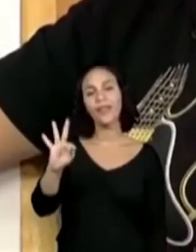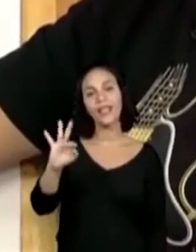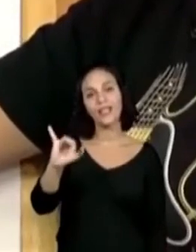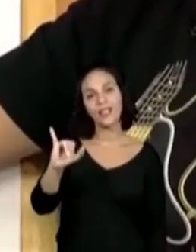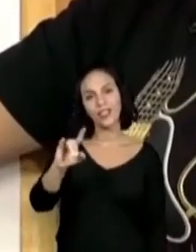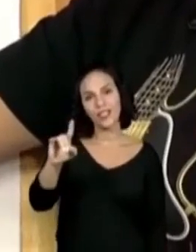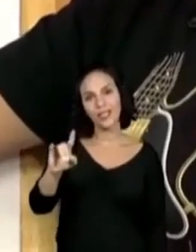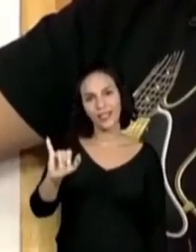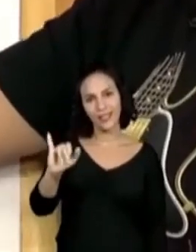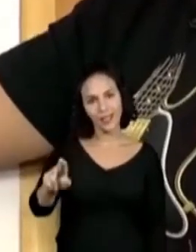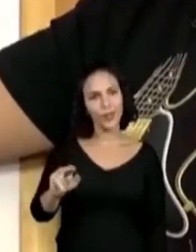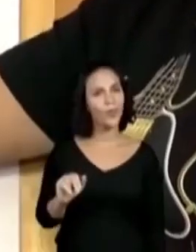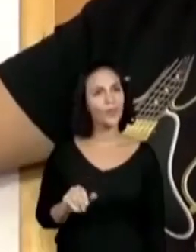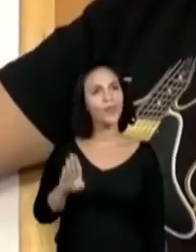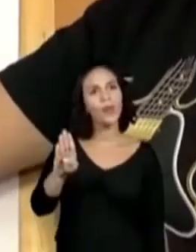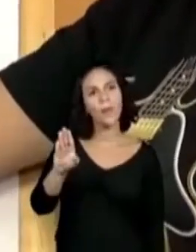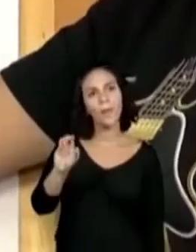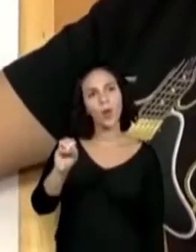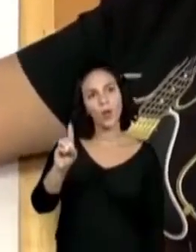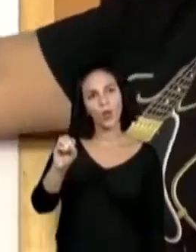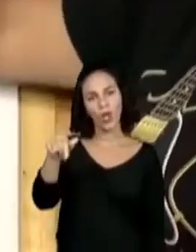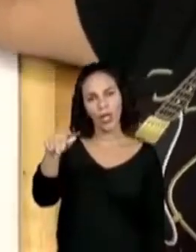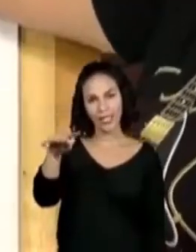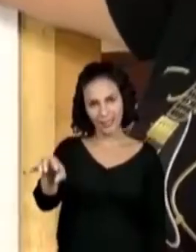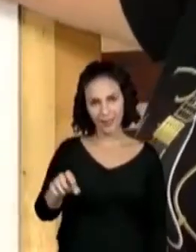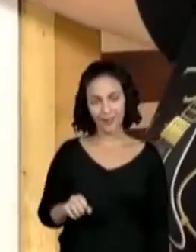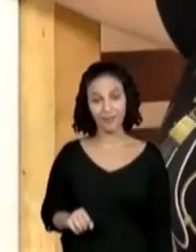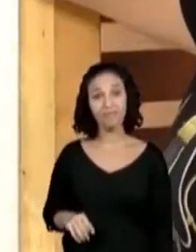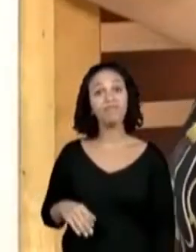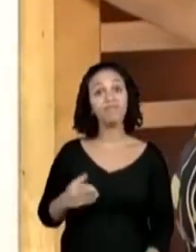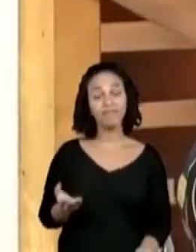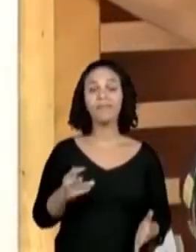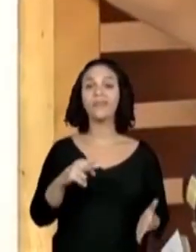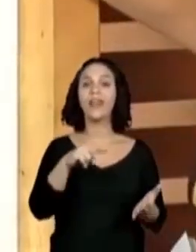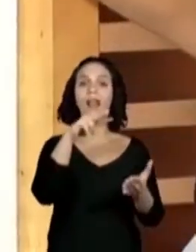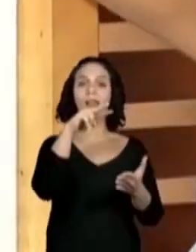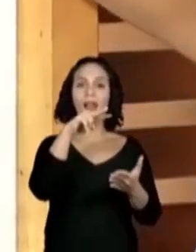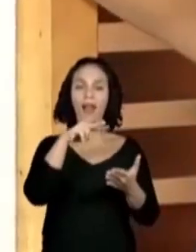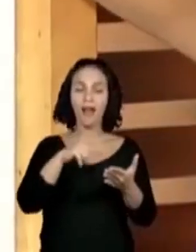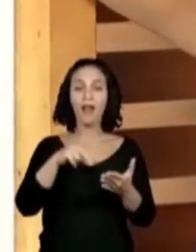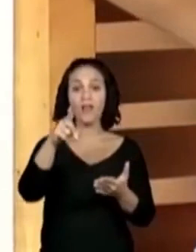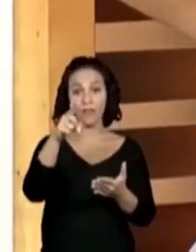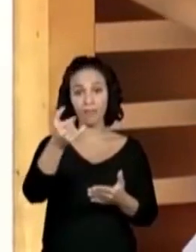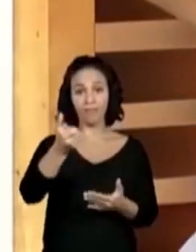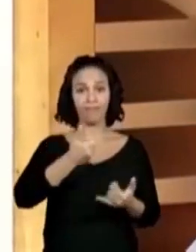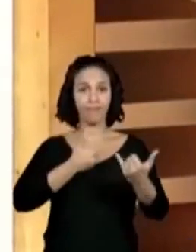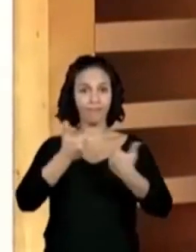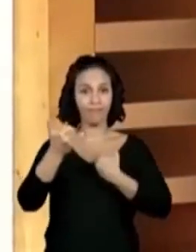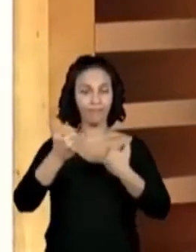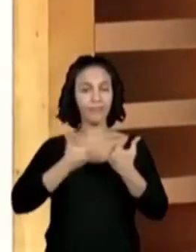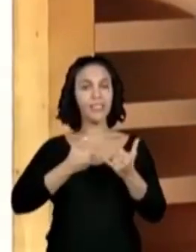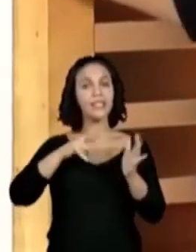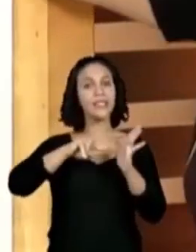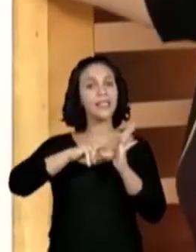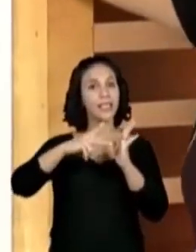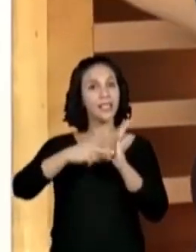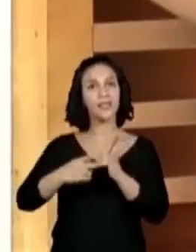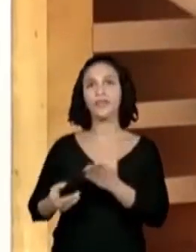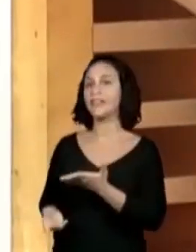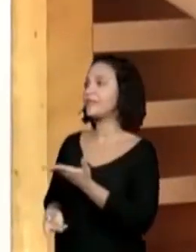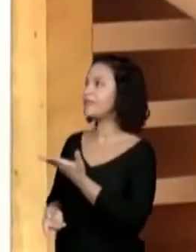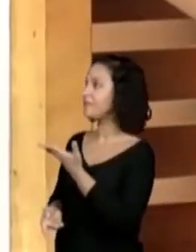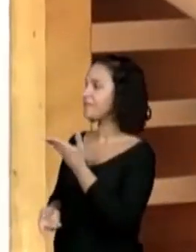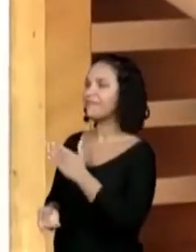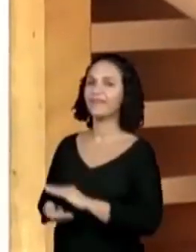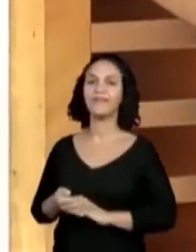E nessa leitura, vocês deram estes significados pela compreensão. Gabola